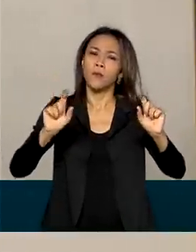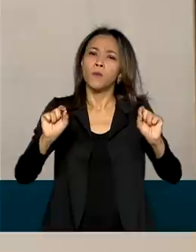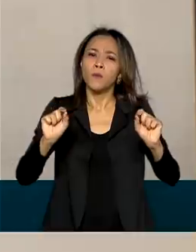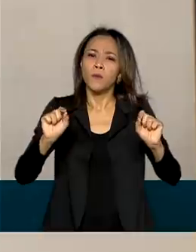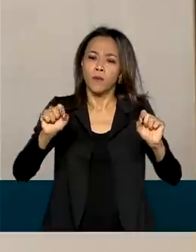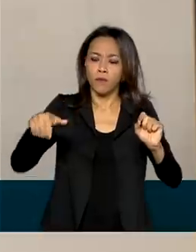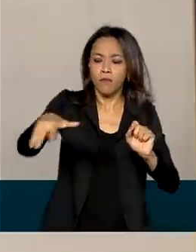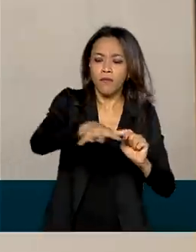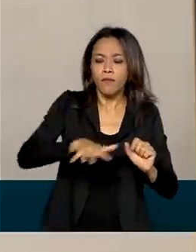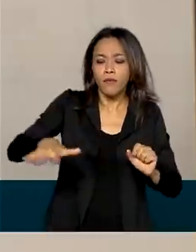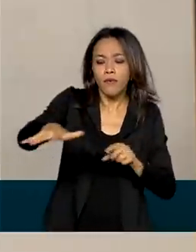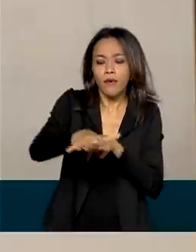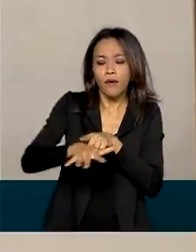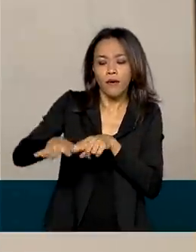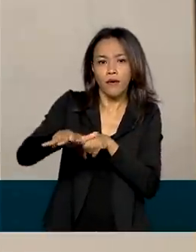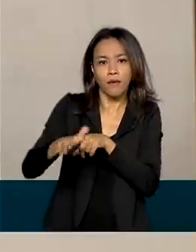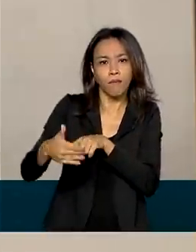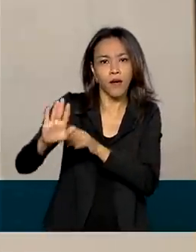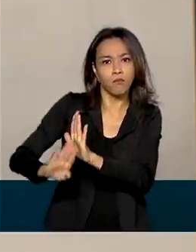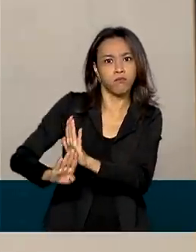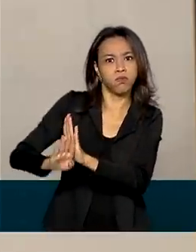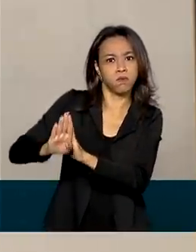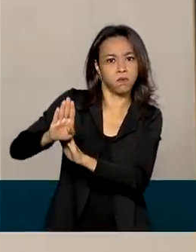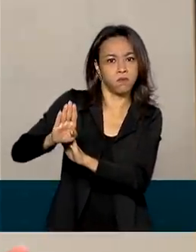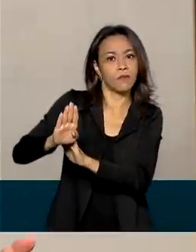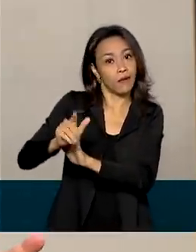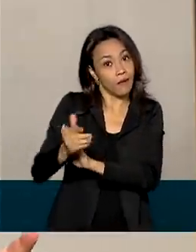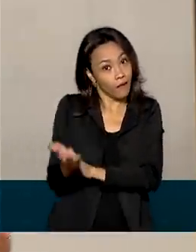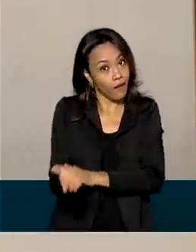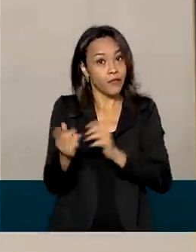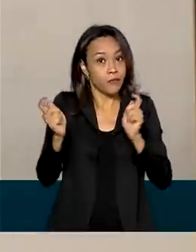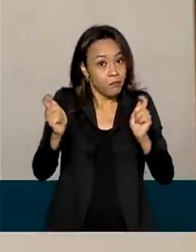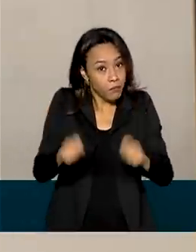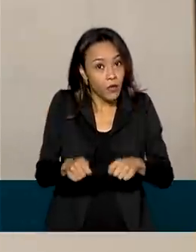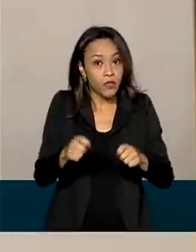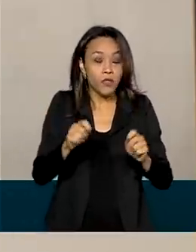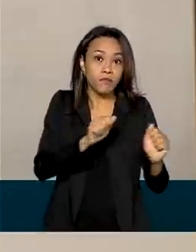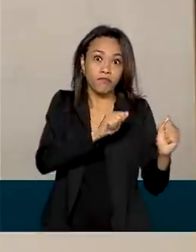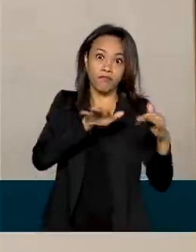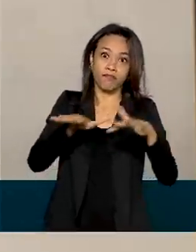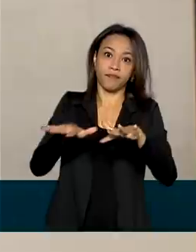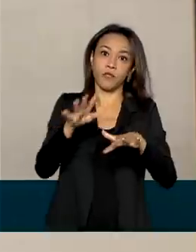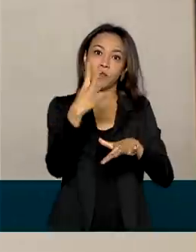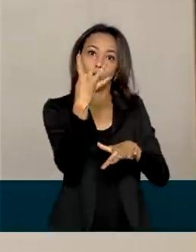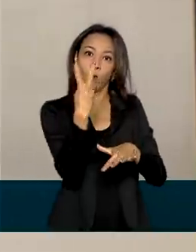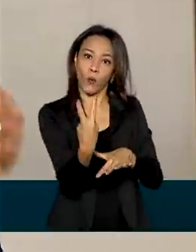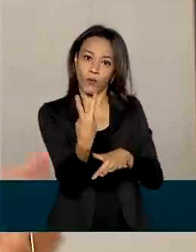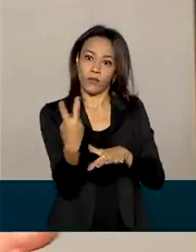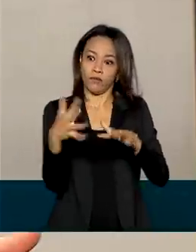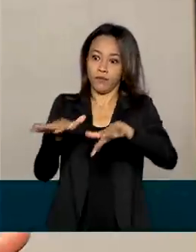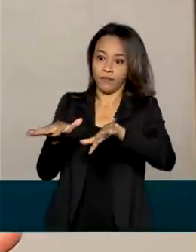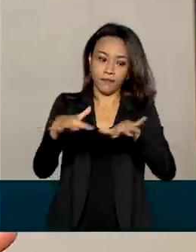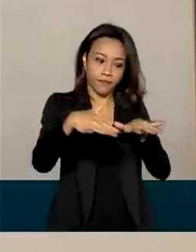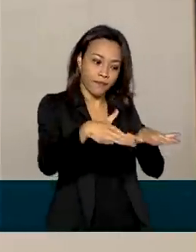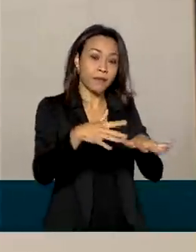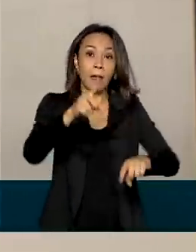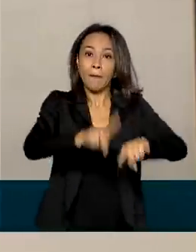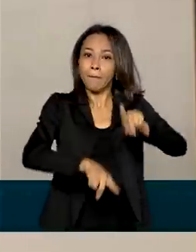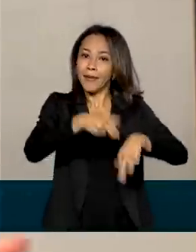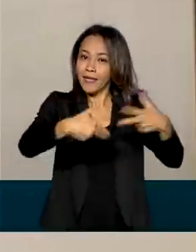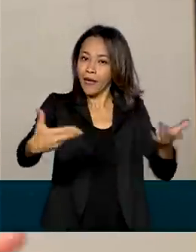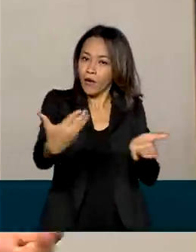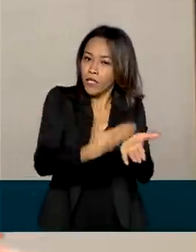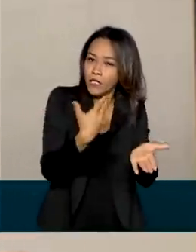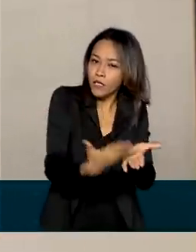apresentaram um crescimento. E aí a gente pode chamar a atenção para dois segmentos que andam juntos. Material escolar,